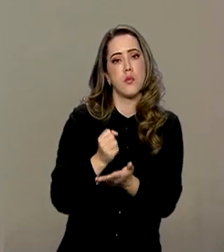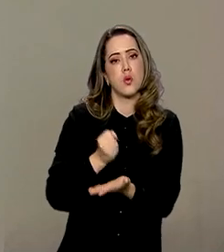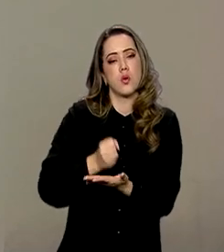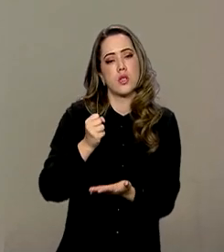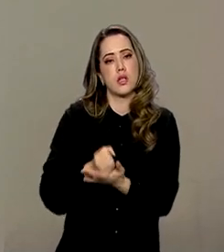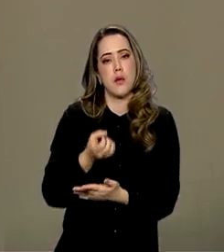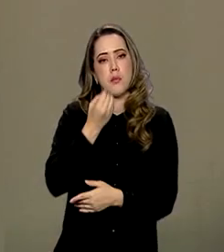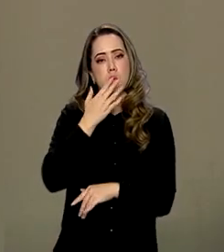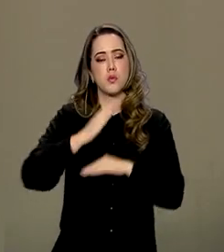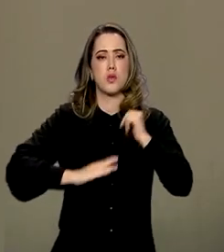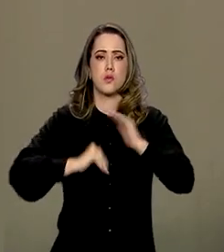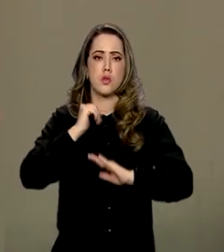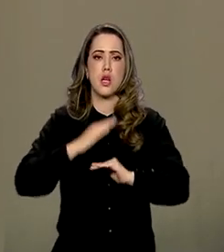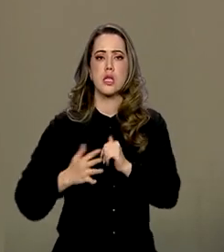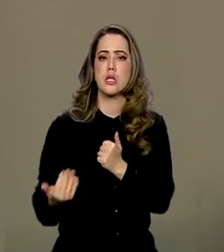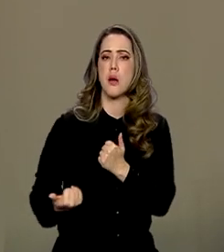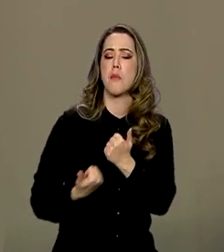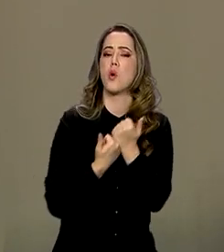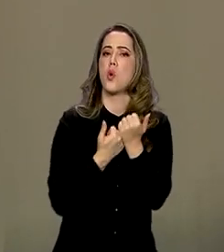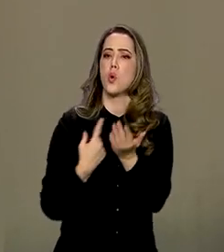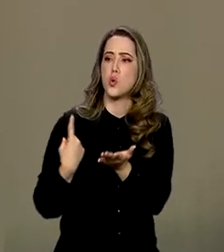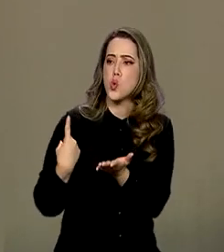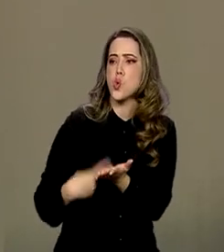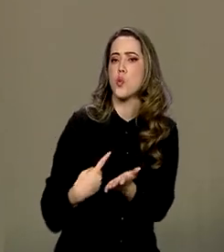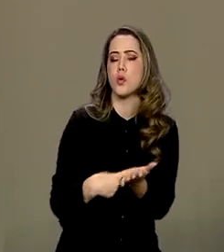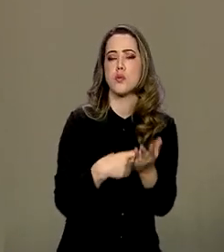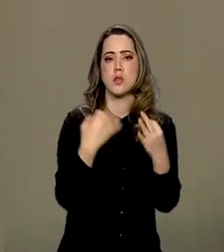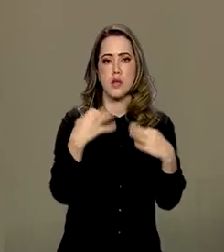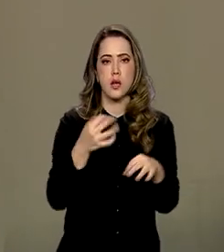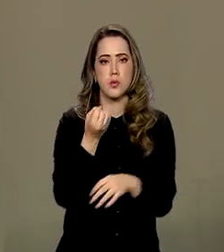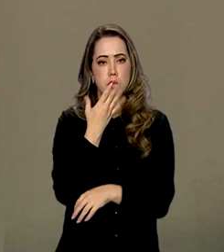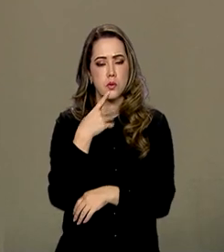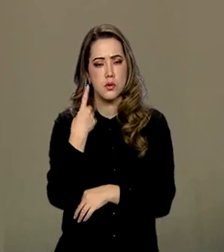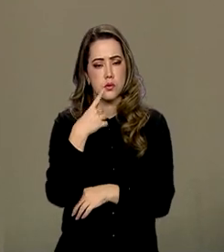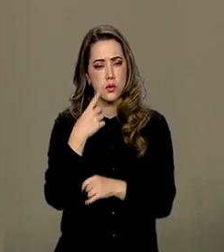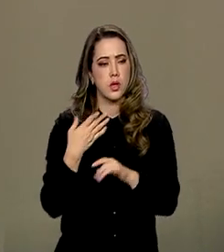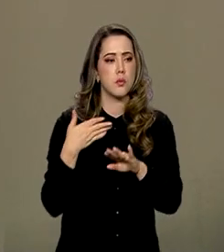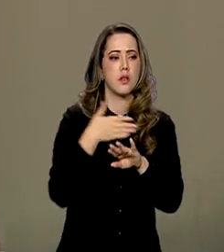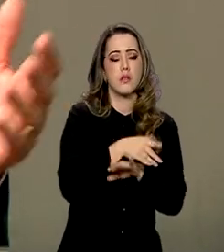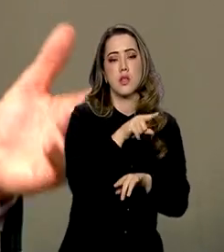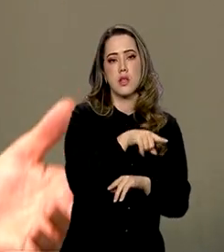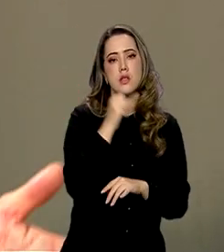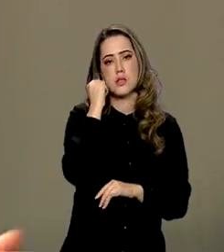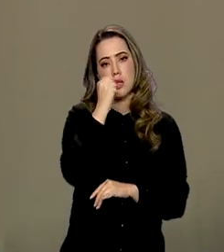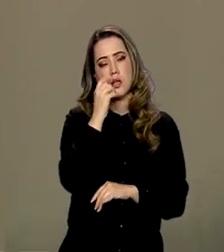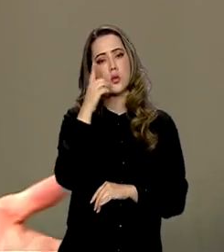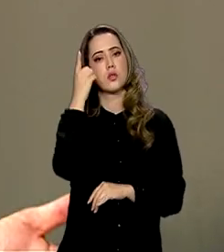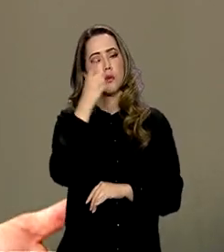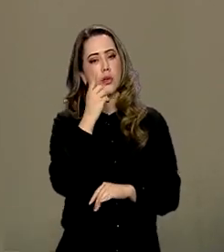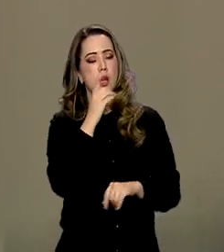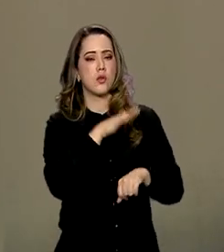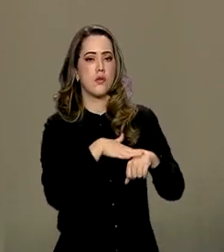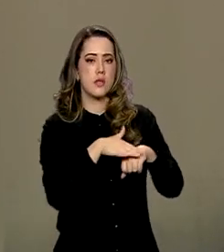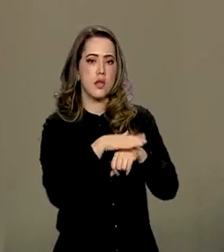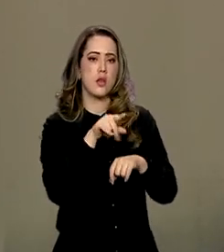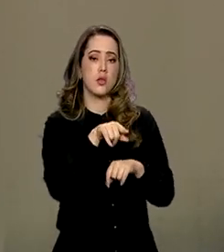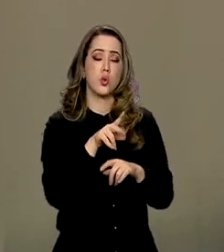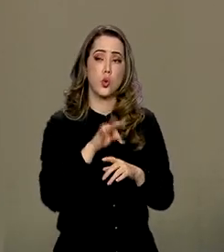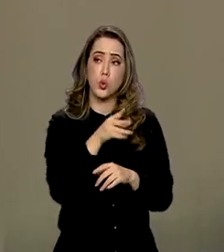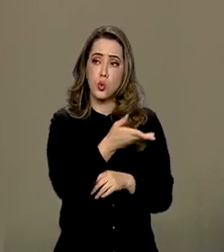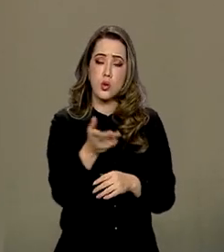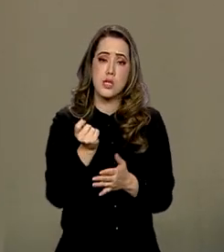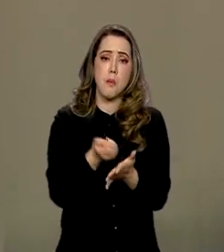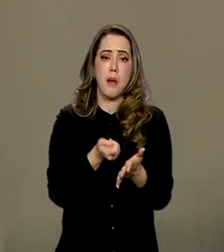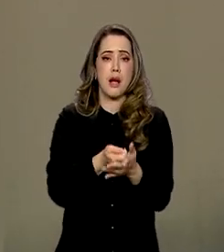bons profissionais, assessores, fazer bons acordos. Para vir no Congresso Nacional, falar com os senadores, com os deputados. Isso custa, tudo tem custo.